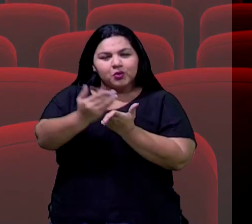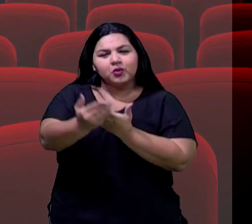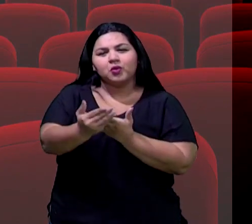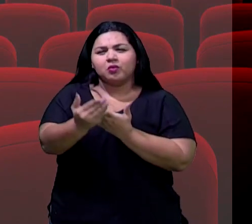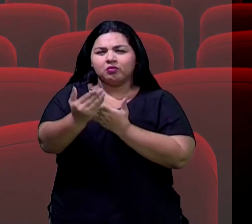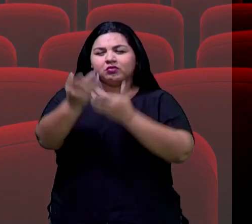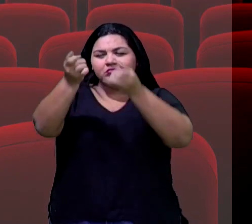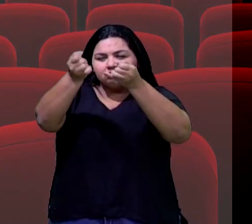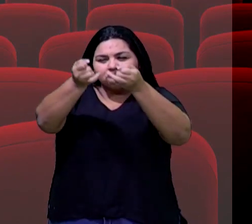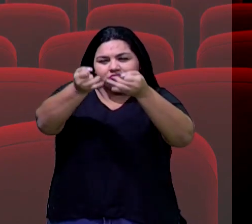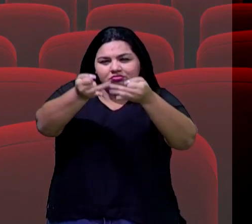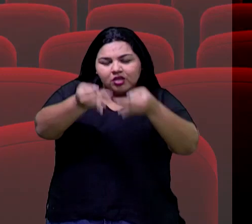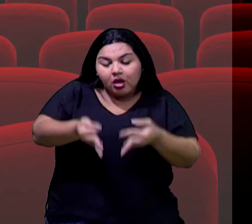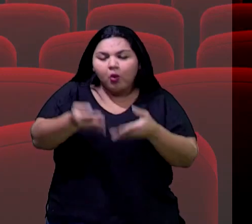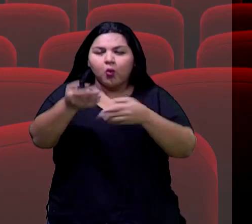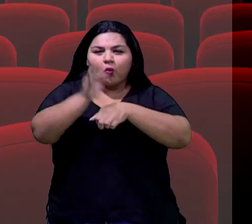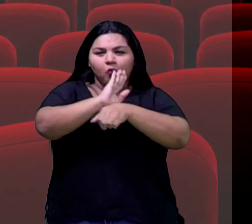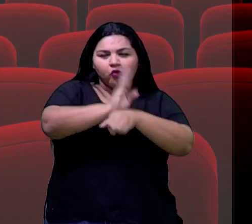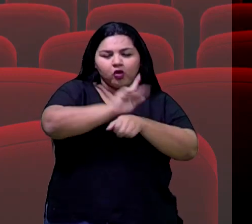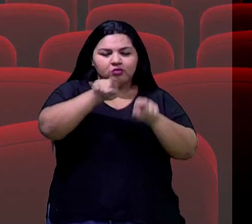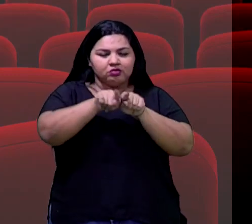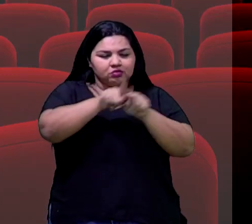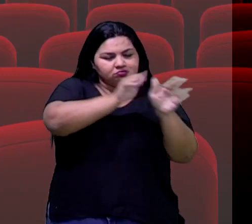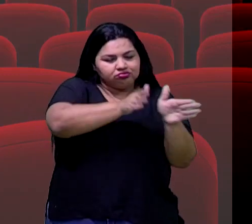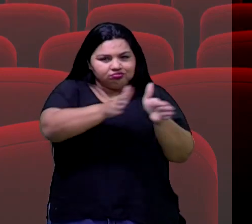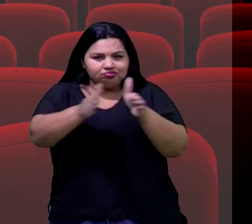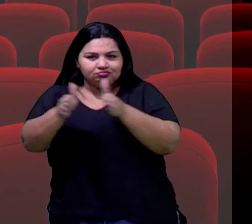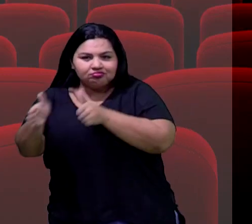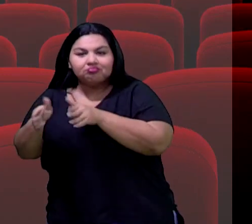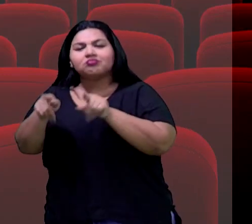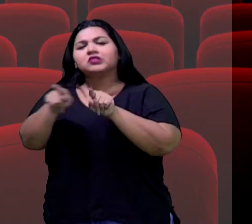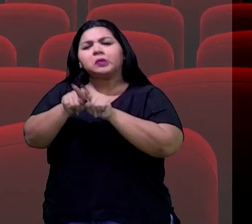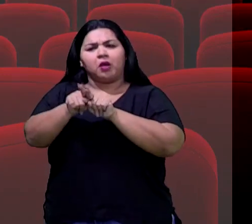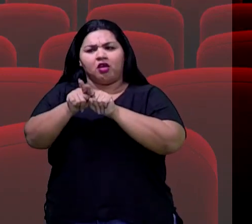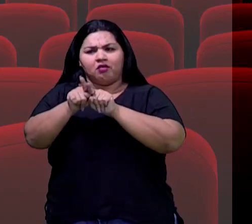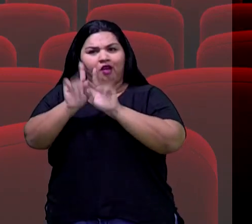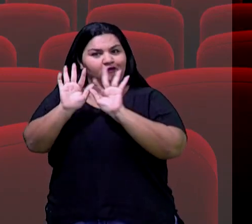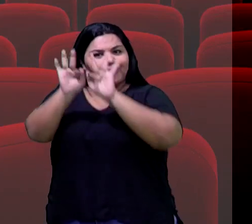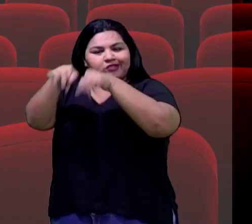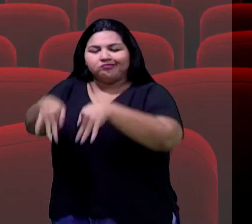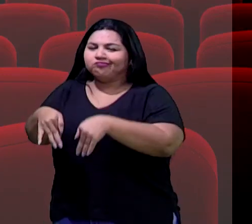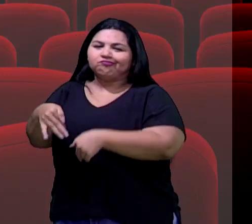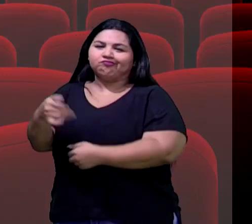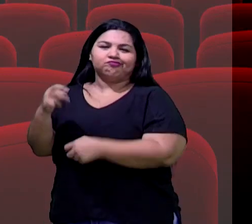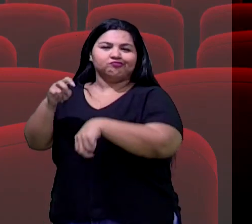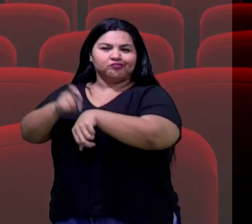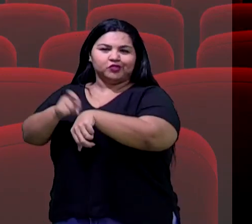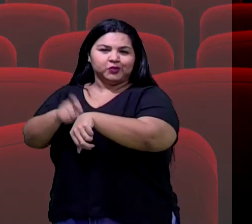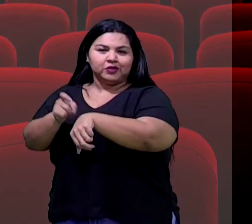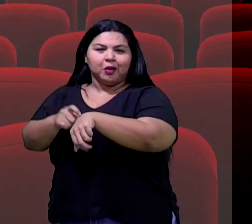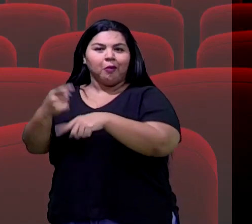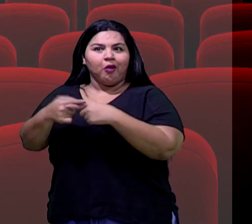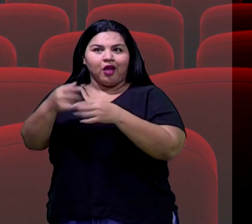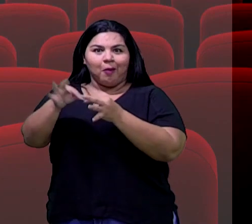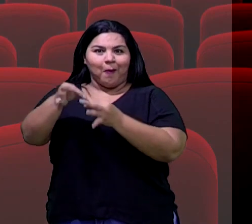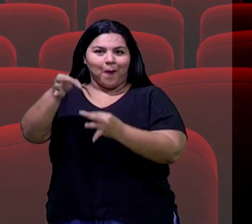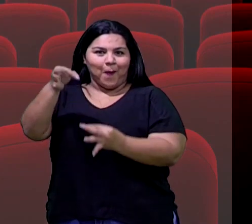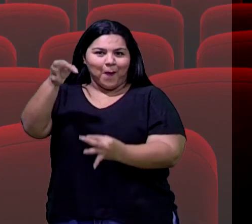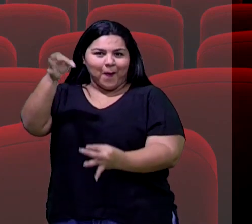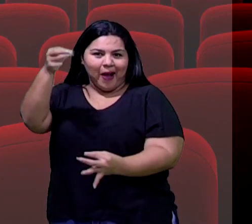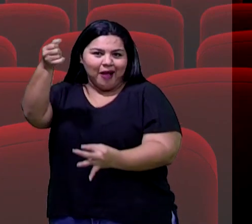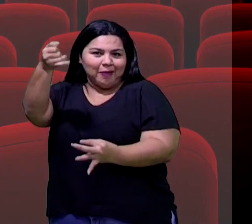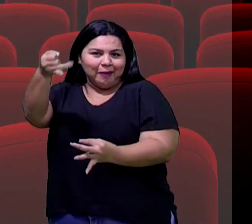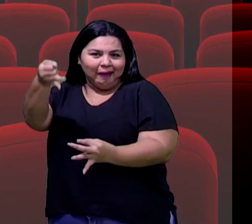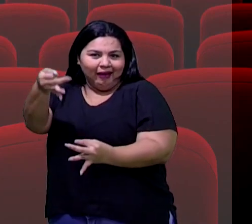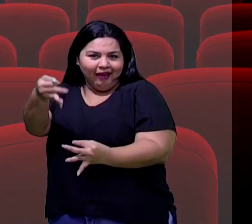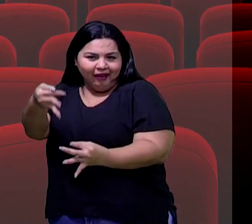pouco para vocês sobre filmes e séries, lembram? E a gente não conseguiu concluir todo o conteúdo, porque era muita coisa para explicar